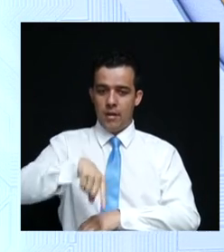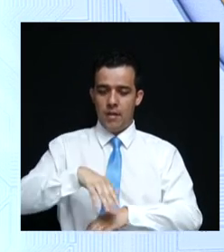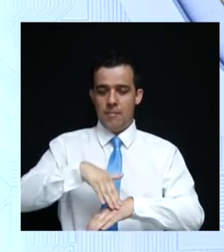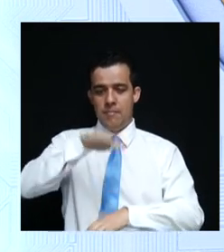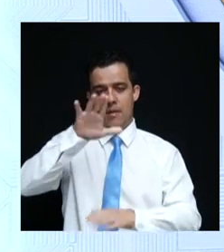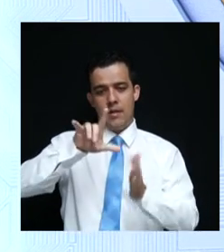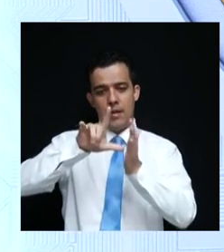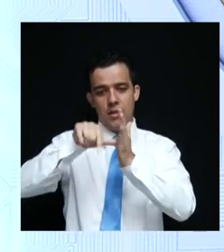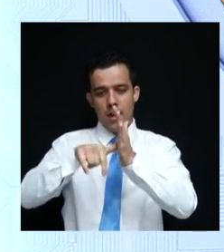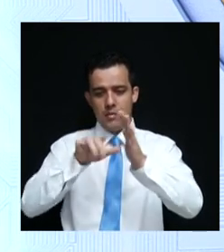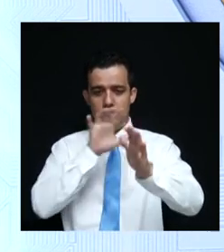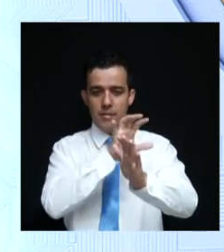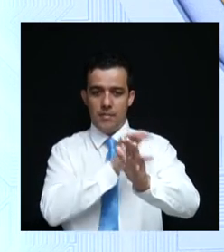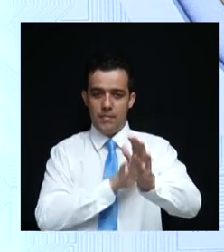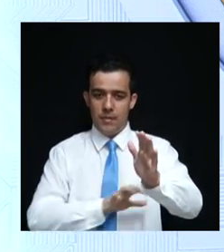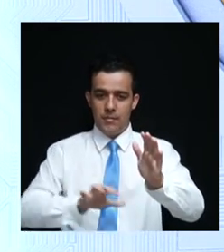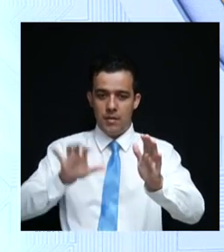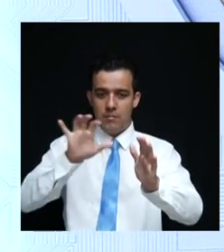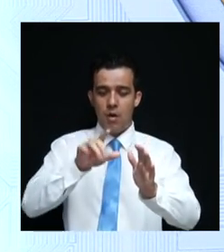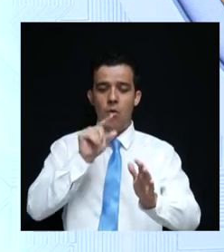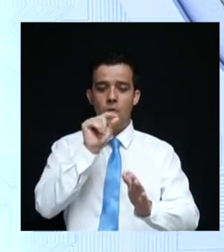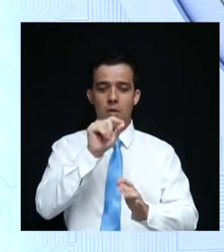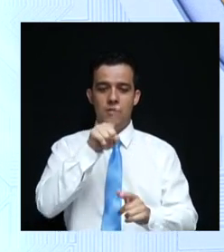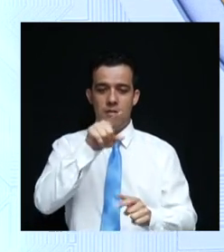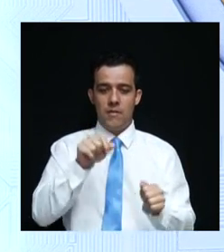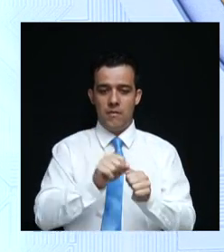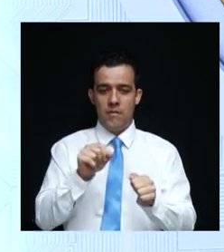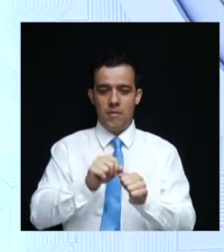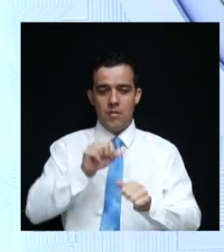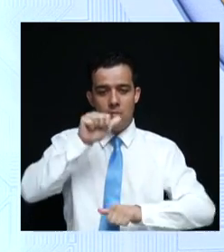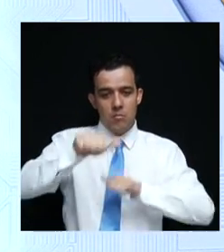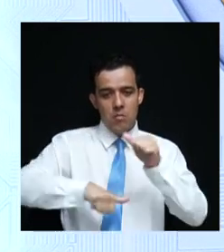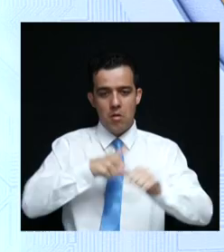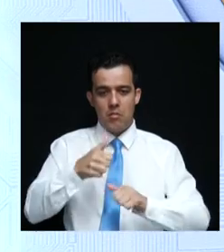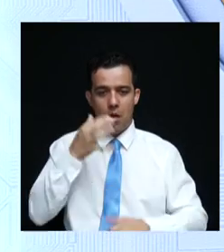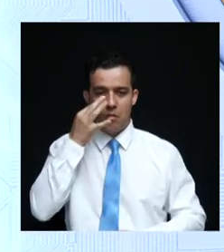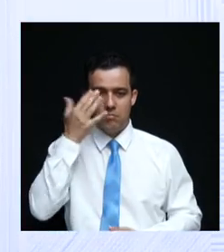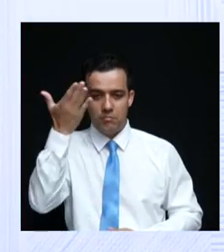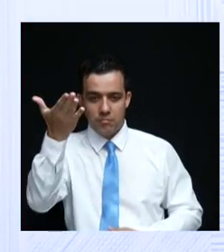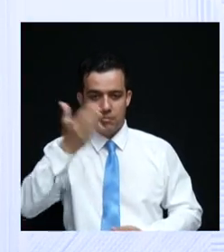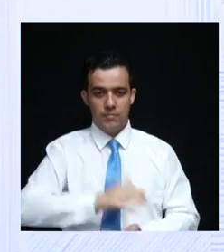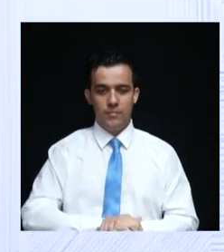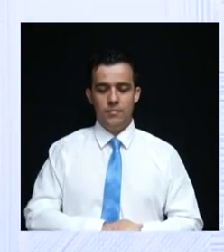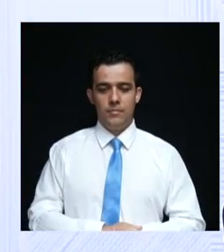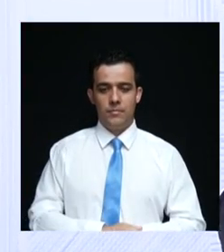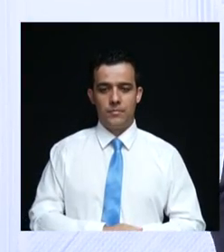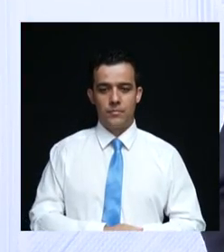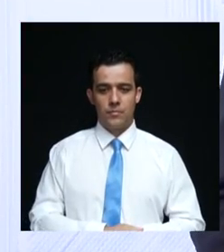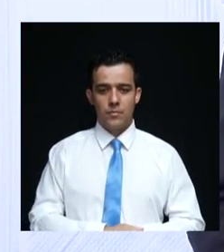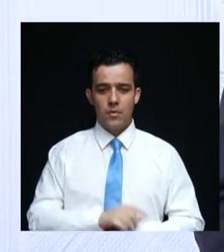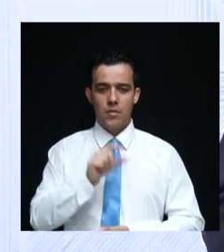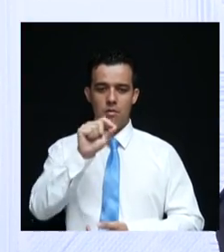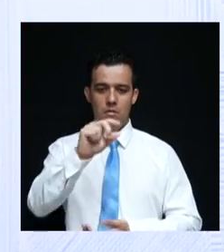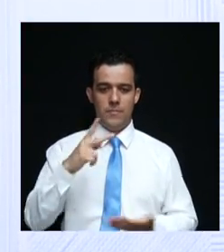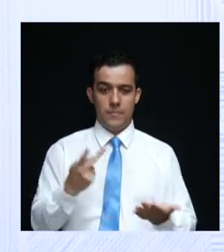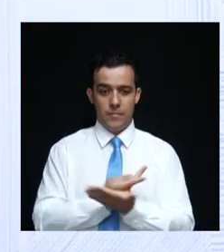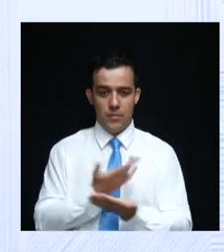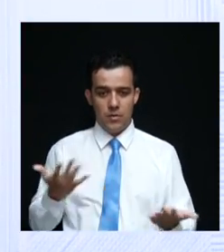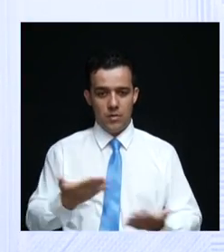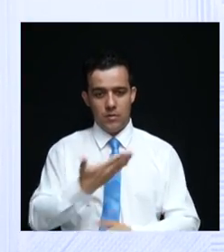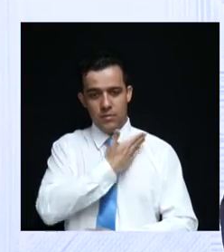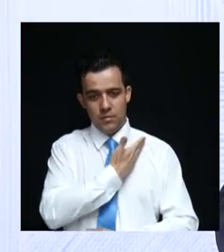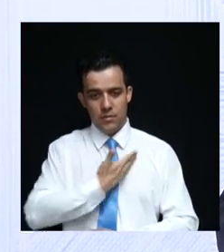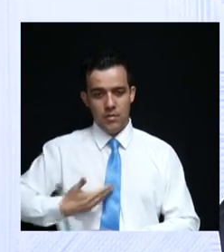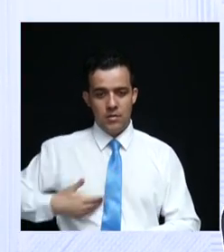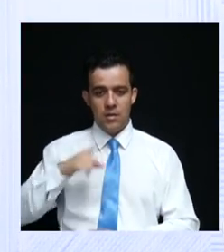demais regiões. O que o senhor pretende fazer para mudar este cenário? O que acontece hoje no estado de